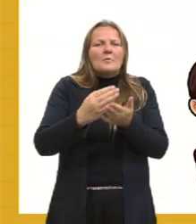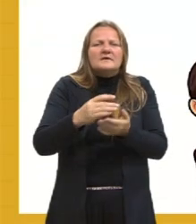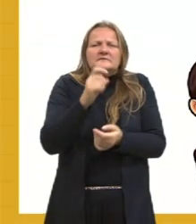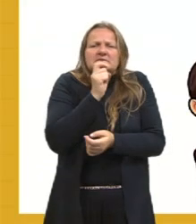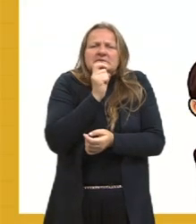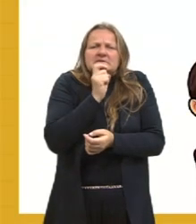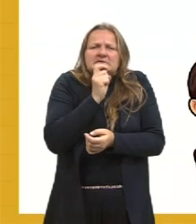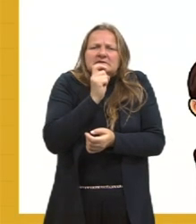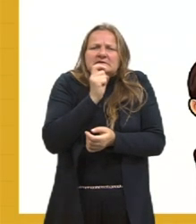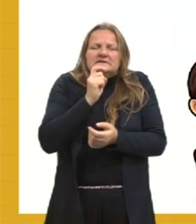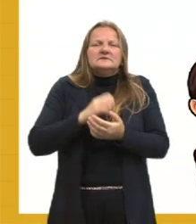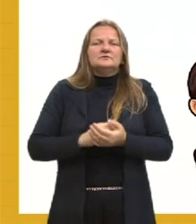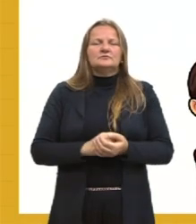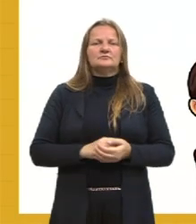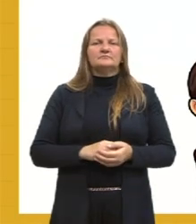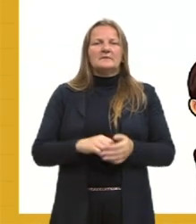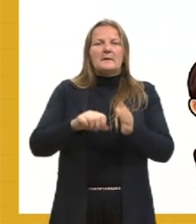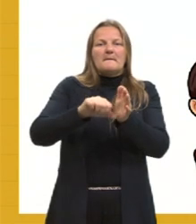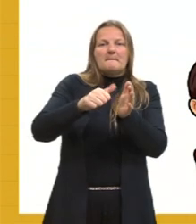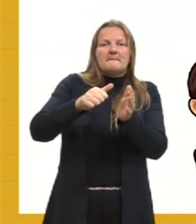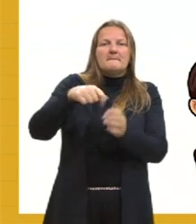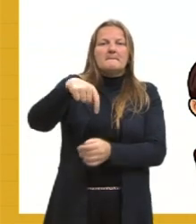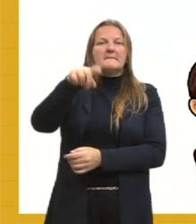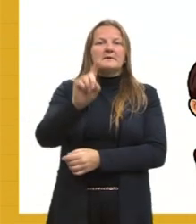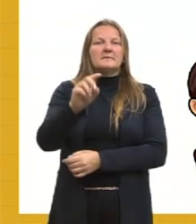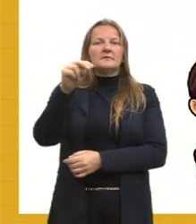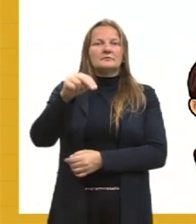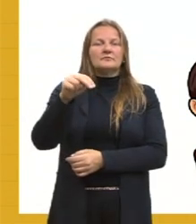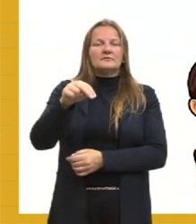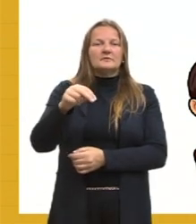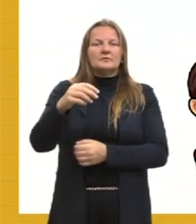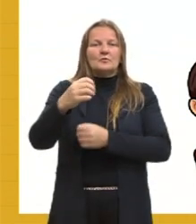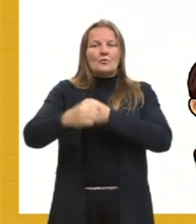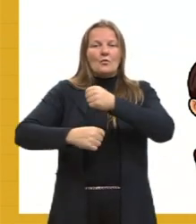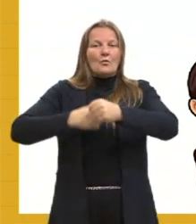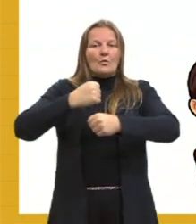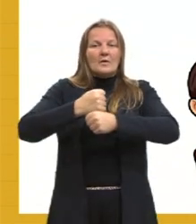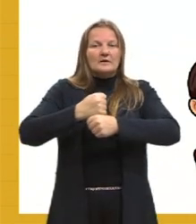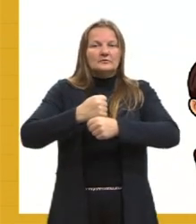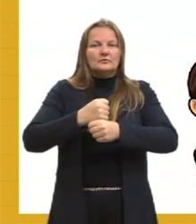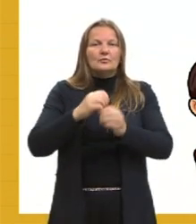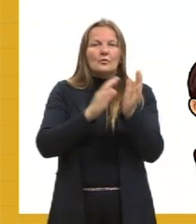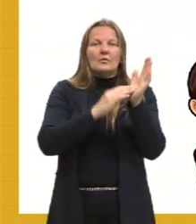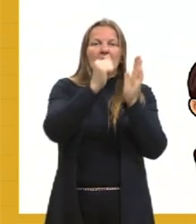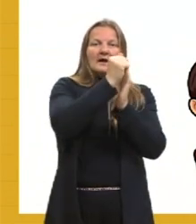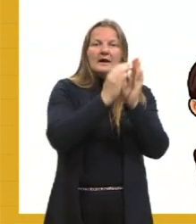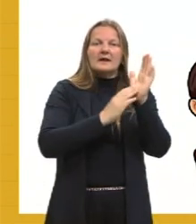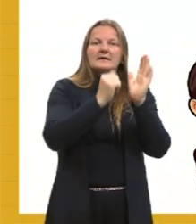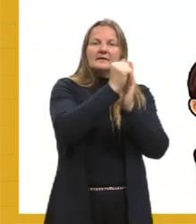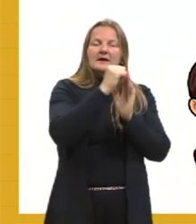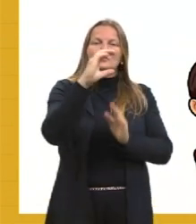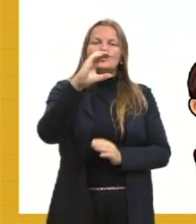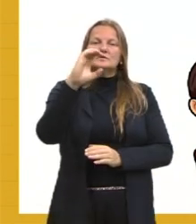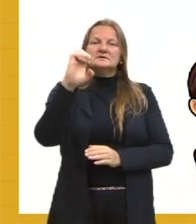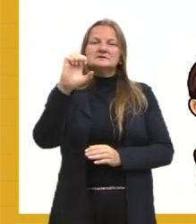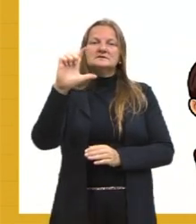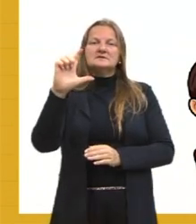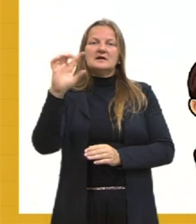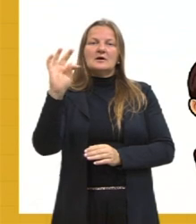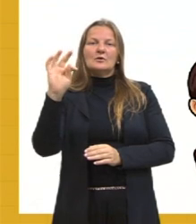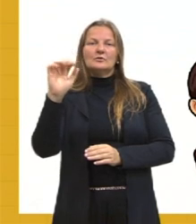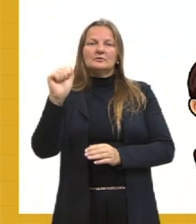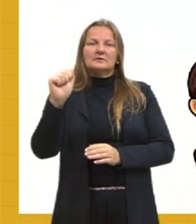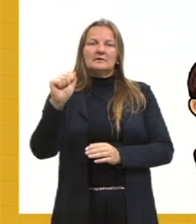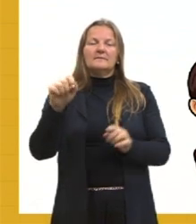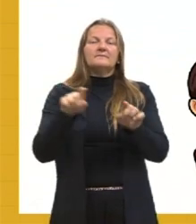1º de novembro, havia essa troca de ano no calendário celta. E também marcava